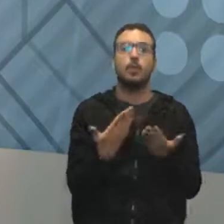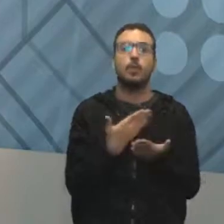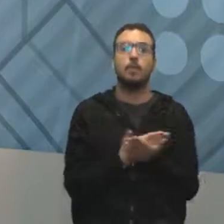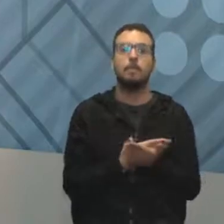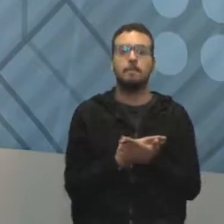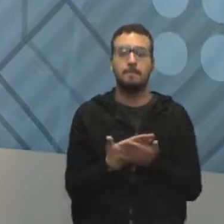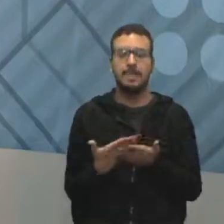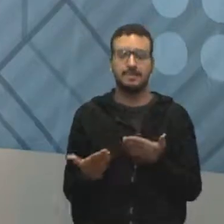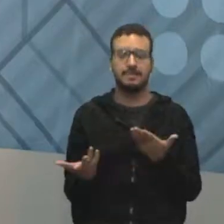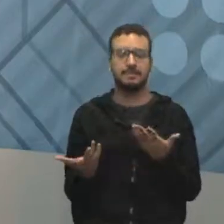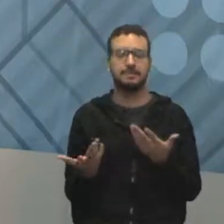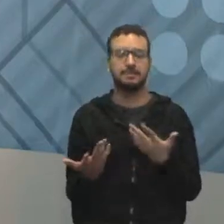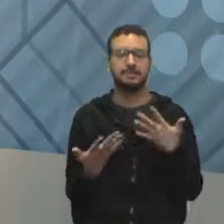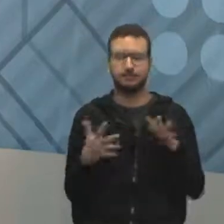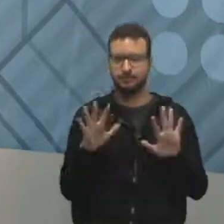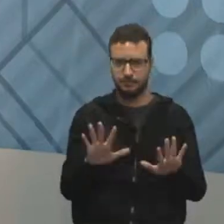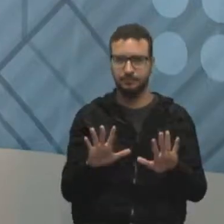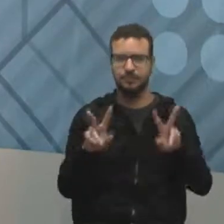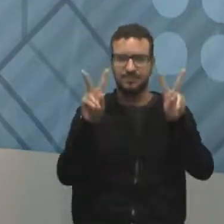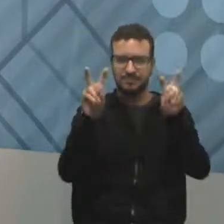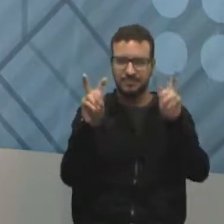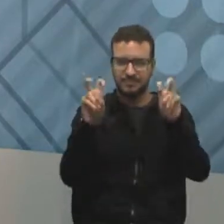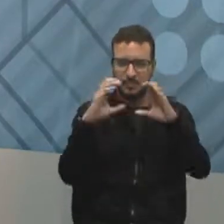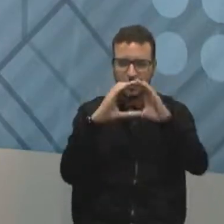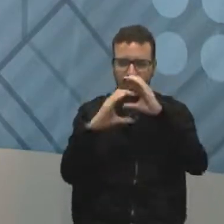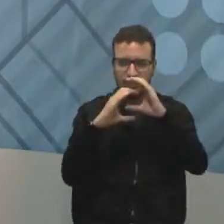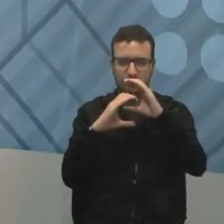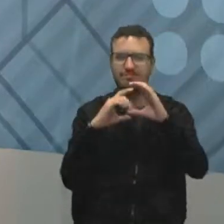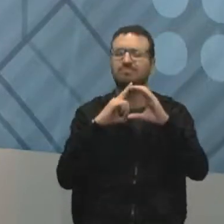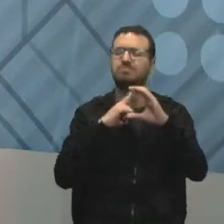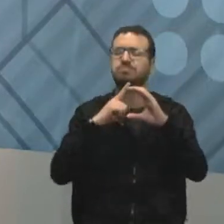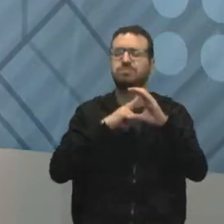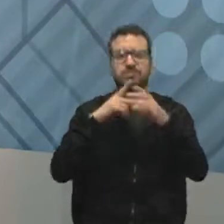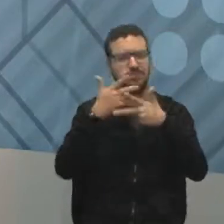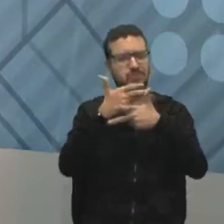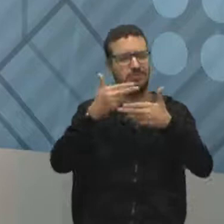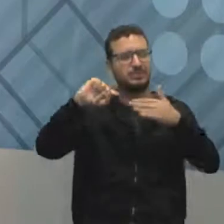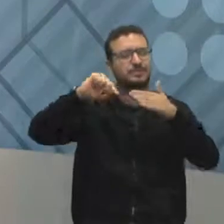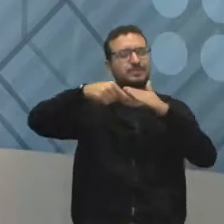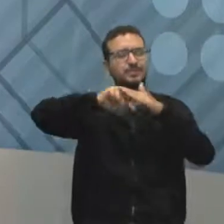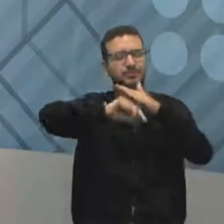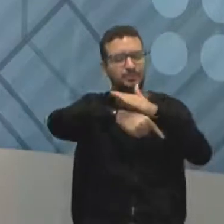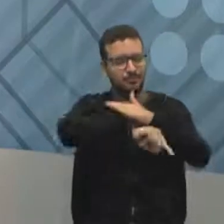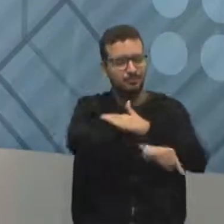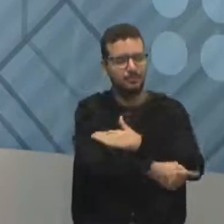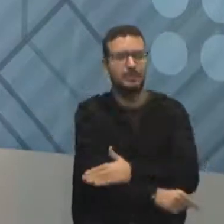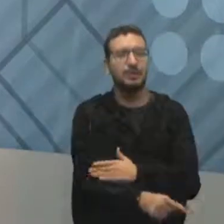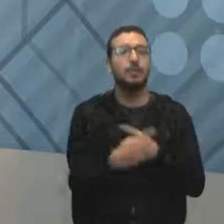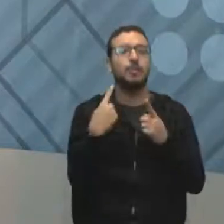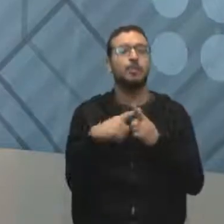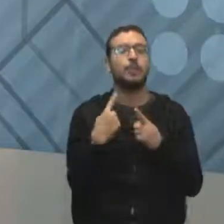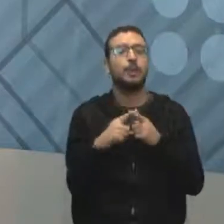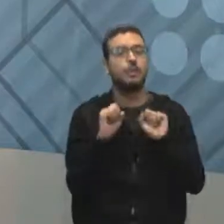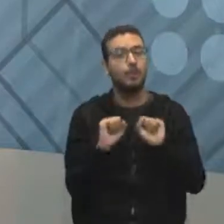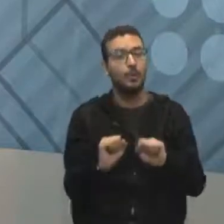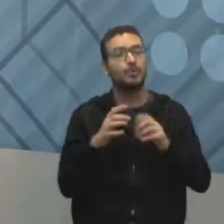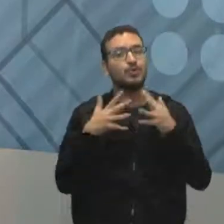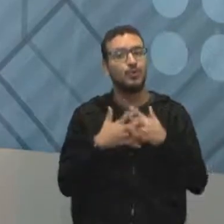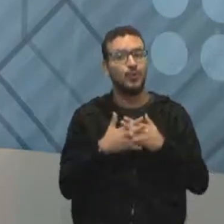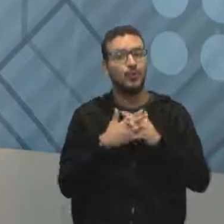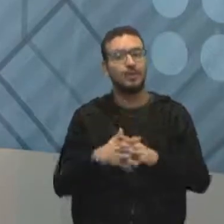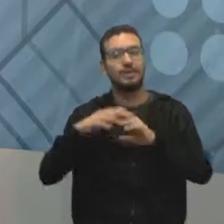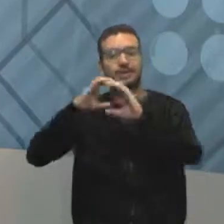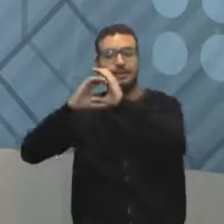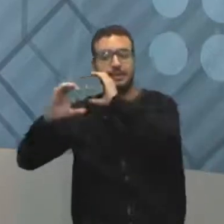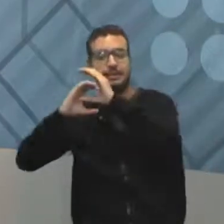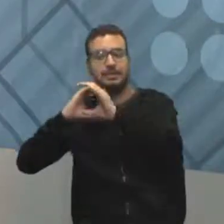comunicação, pode ser que você fique perdido lá dentro. Porque você também pode confundir comunicação com marketing. A